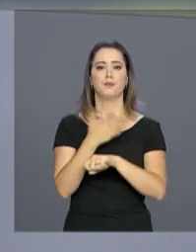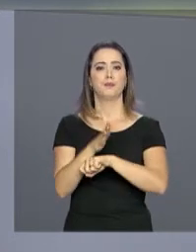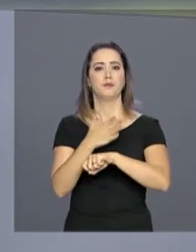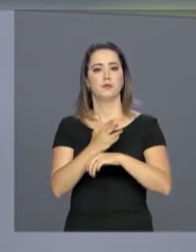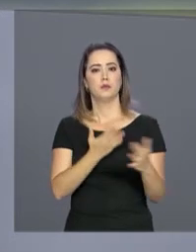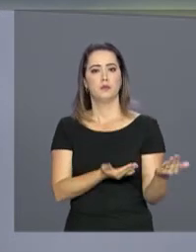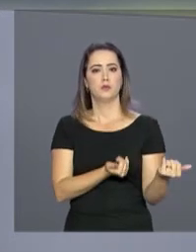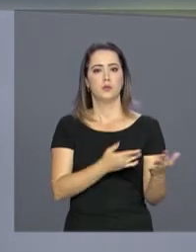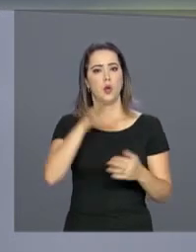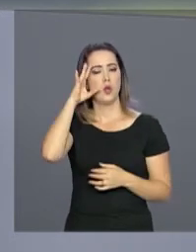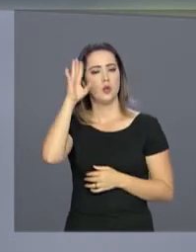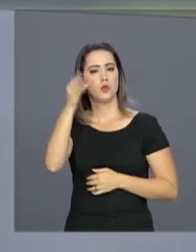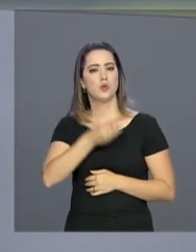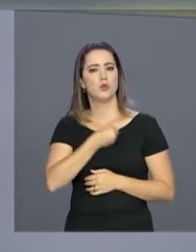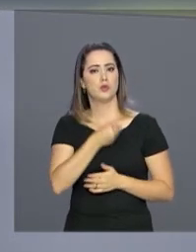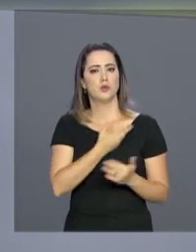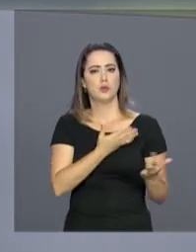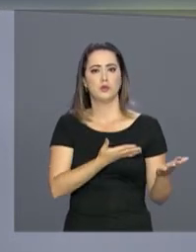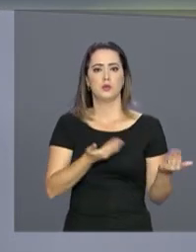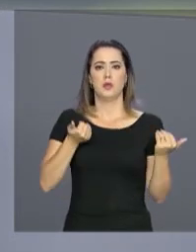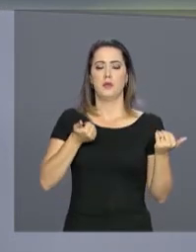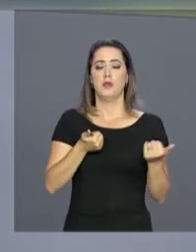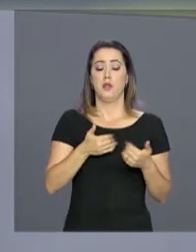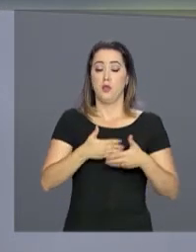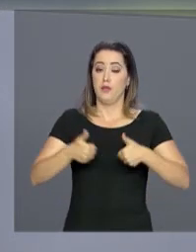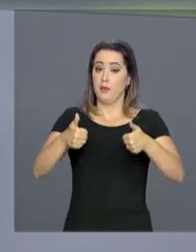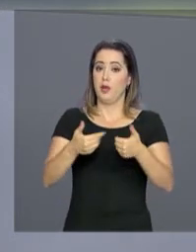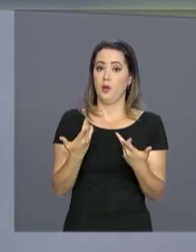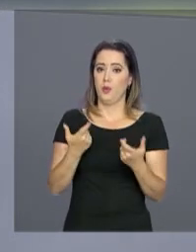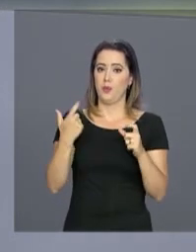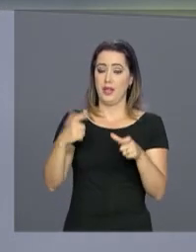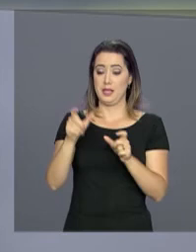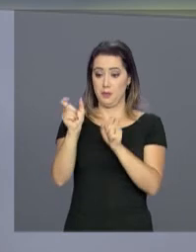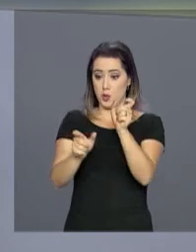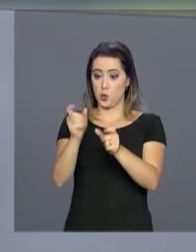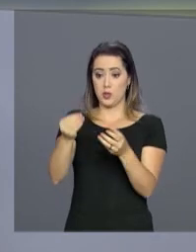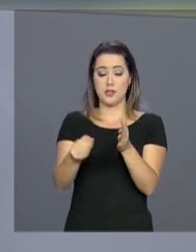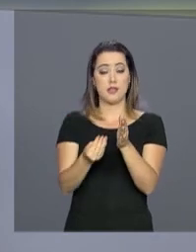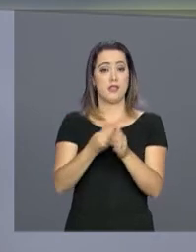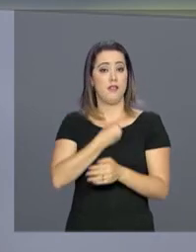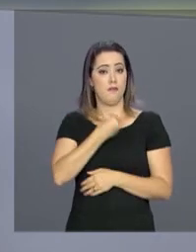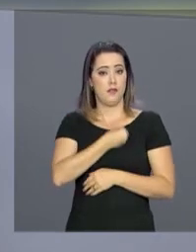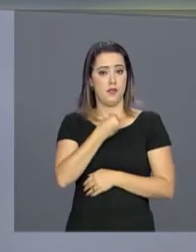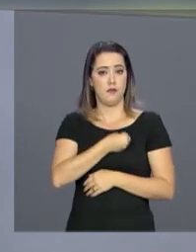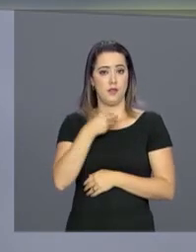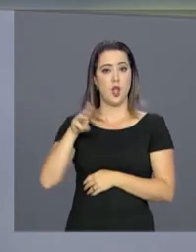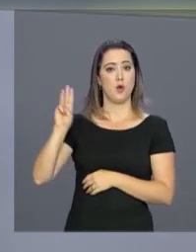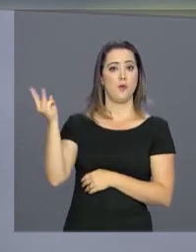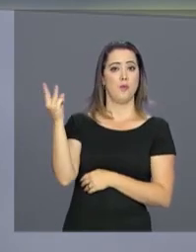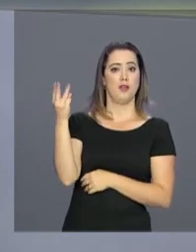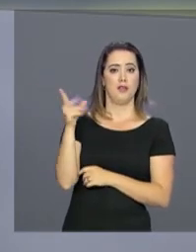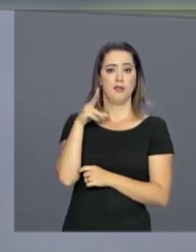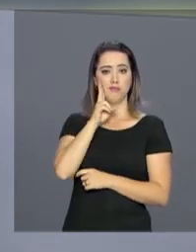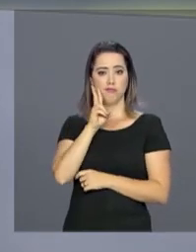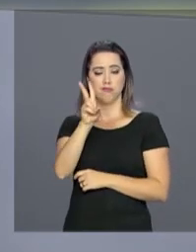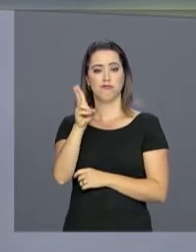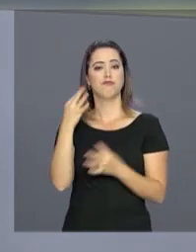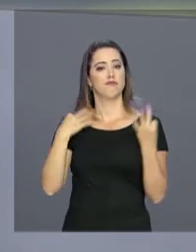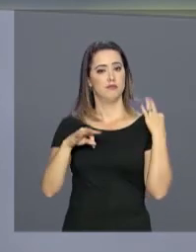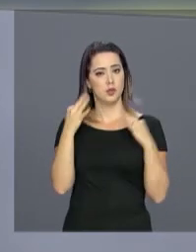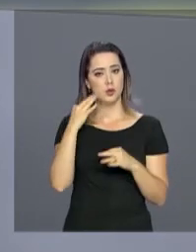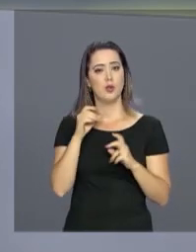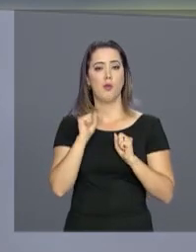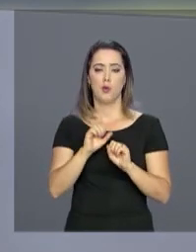jovens e o sonho de uma vida melhor. Os moradores dos Lençóis Maranhenses enxergam no turismo a chance de desenvolver a